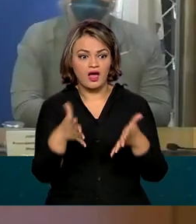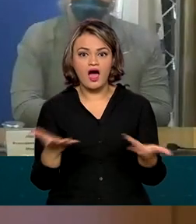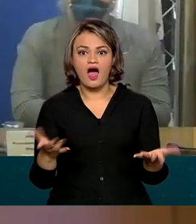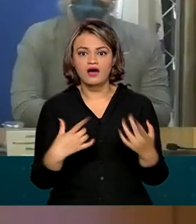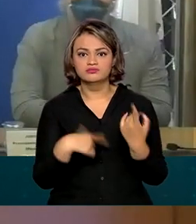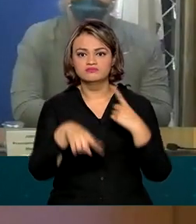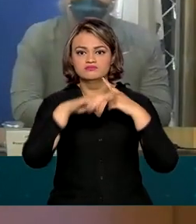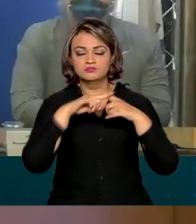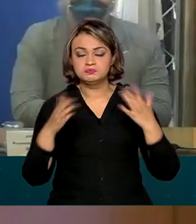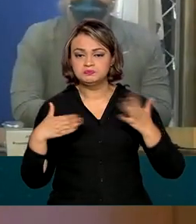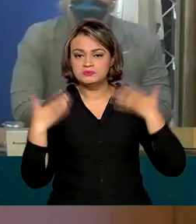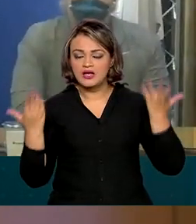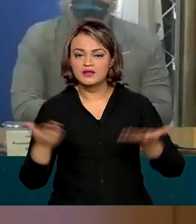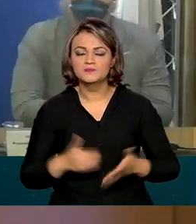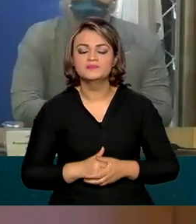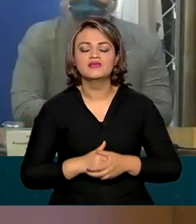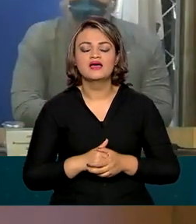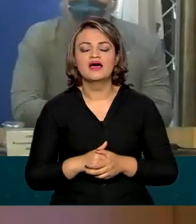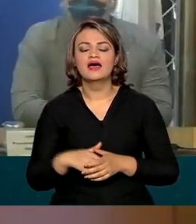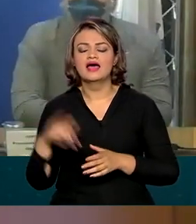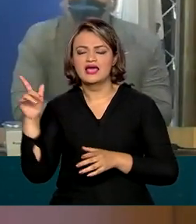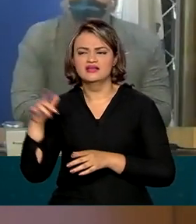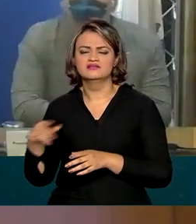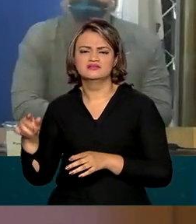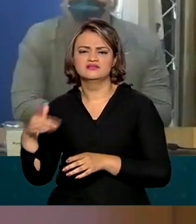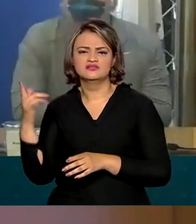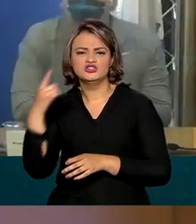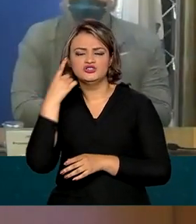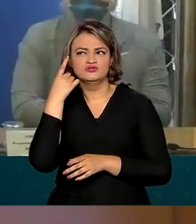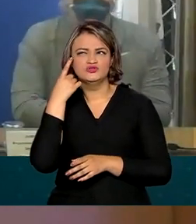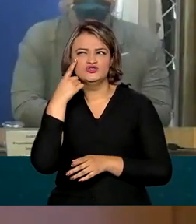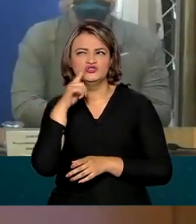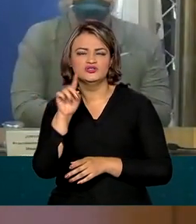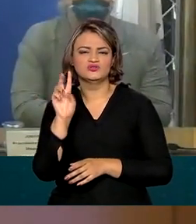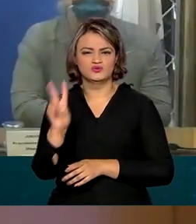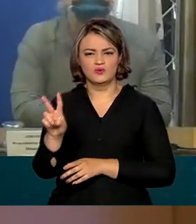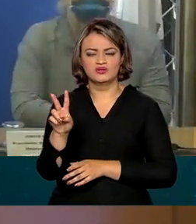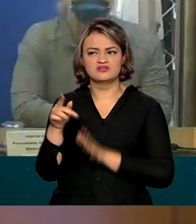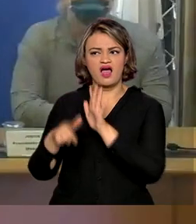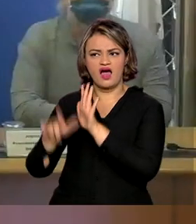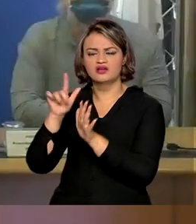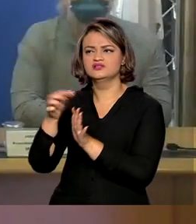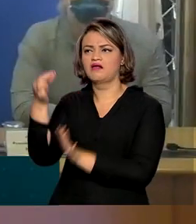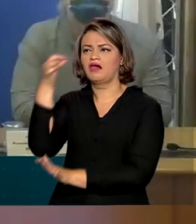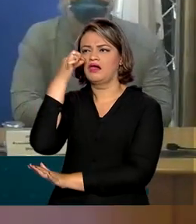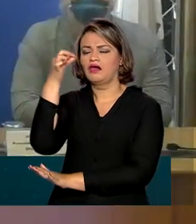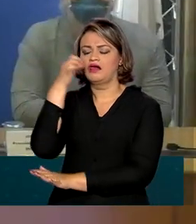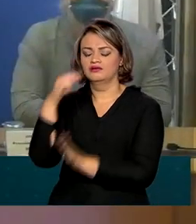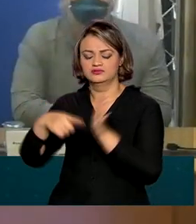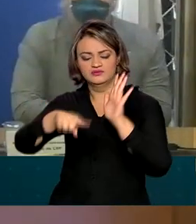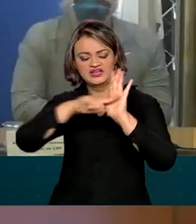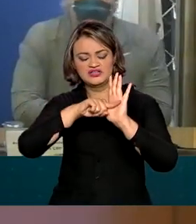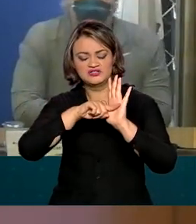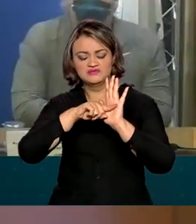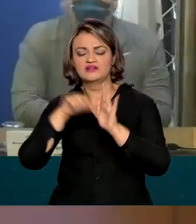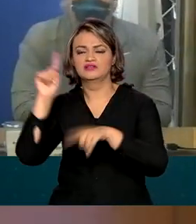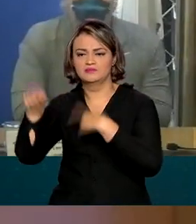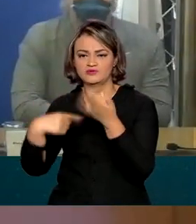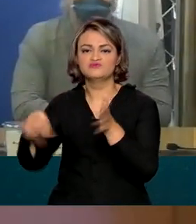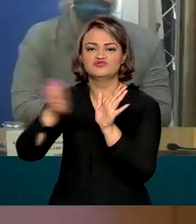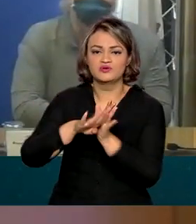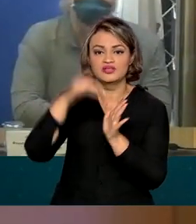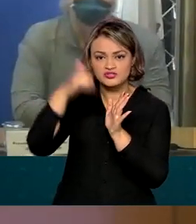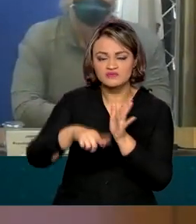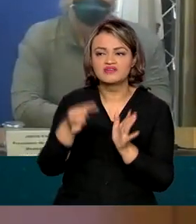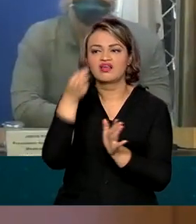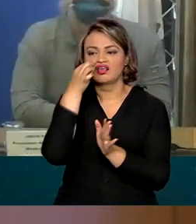firmeza do protocolo, que apesar de ter viajado com dois dias, 48 horas de PCR negativo, nós fizemos, como disse,